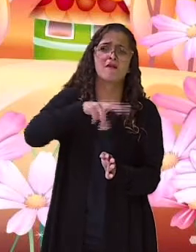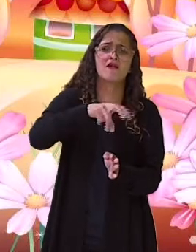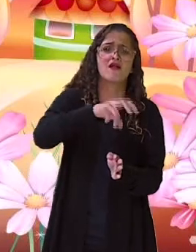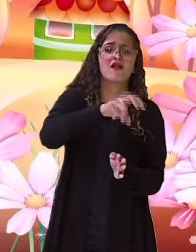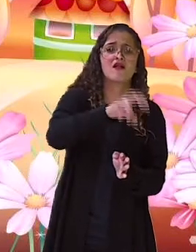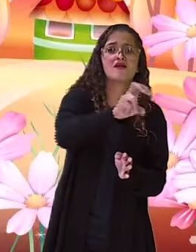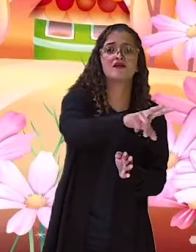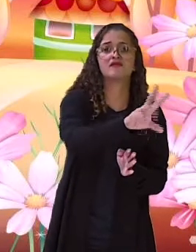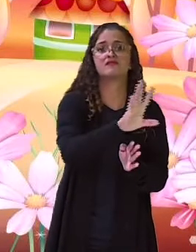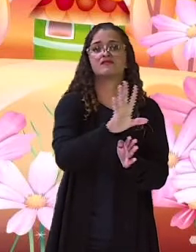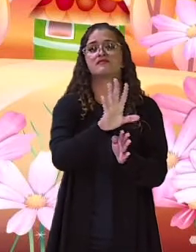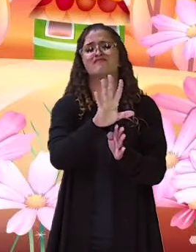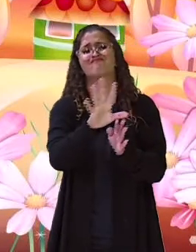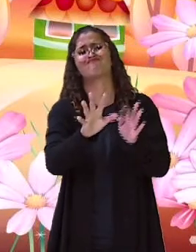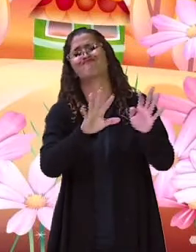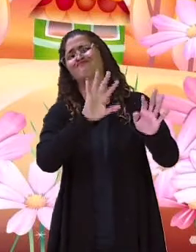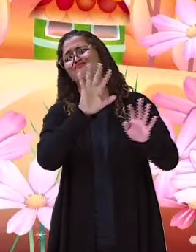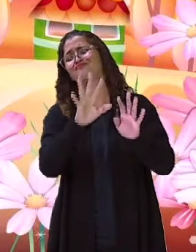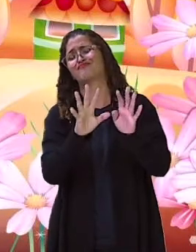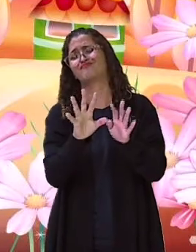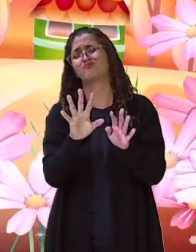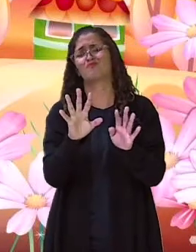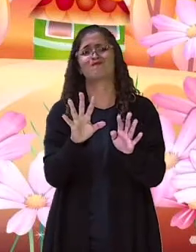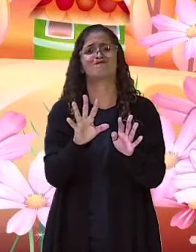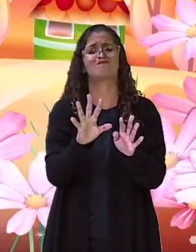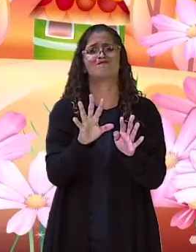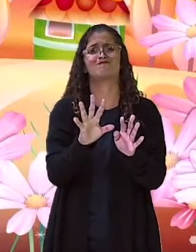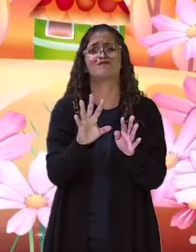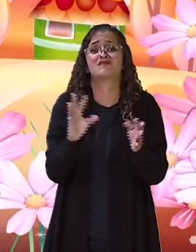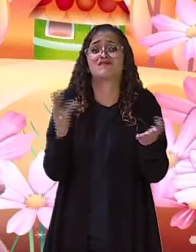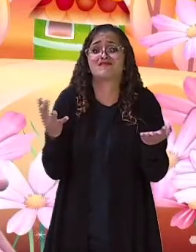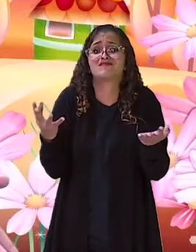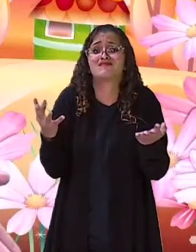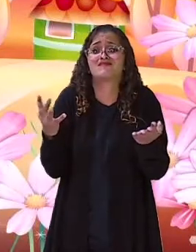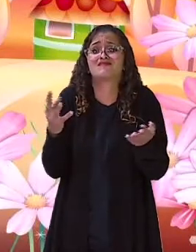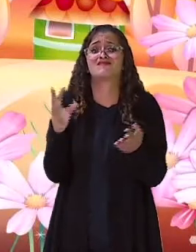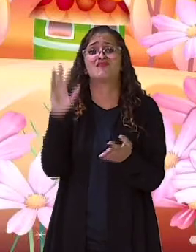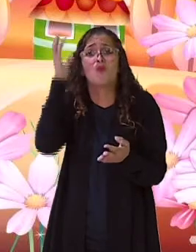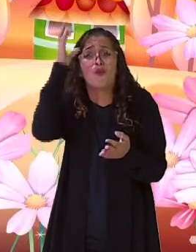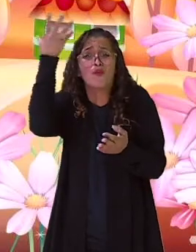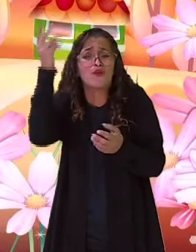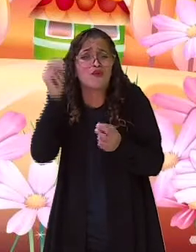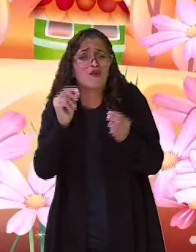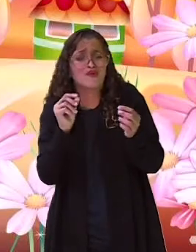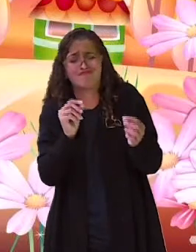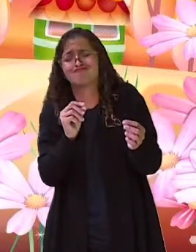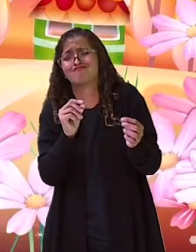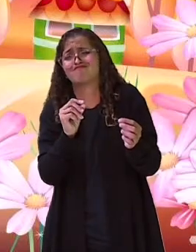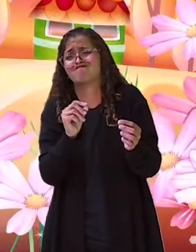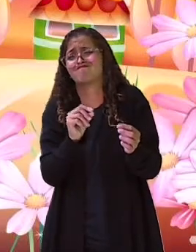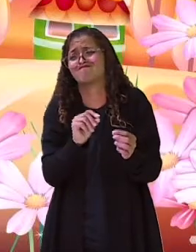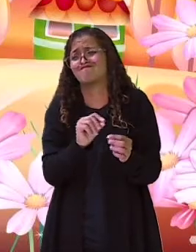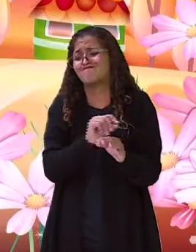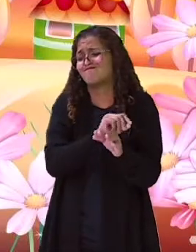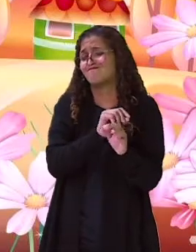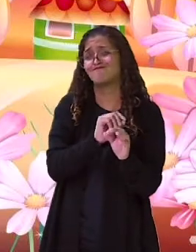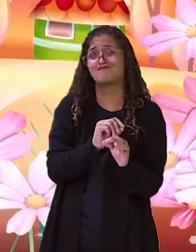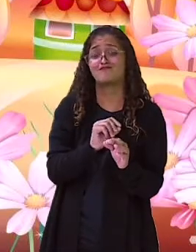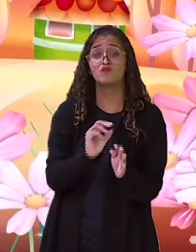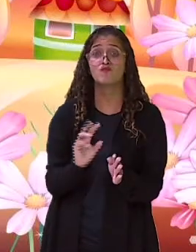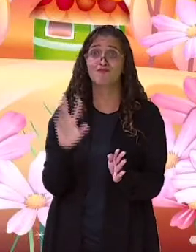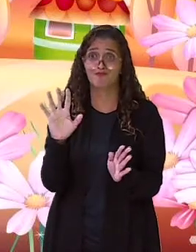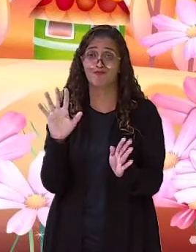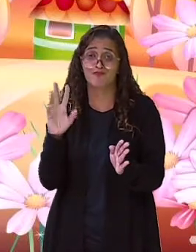Feito namorado sem cabeça, sem juízo. O resultado foi o pior impossível. Na hora de soltar a